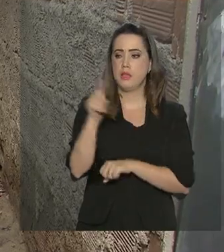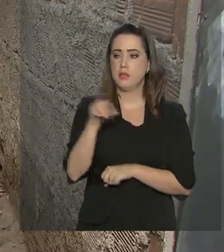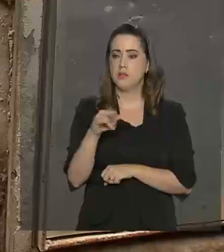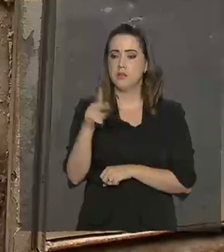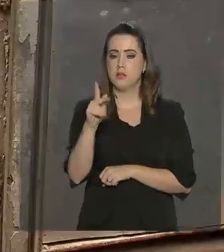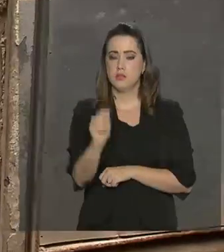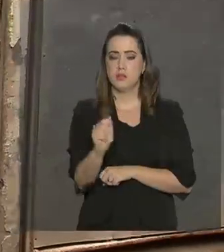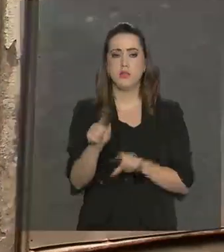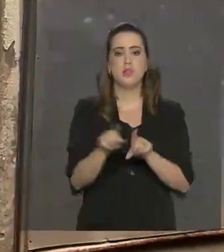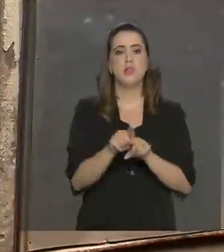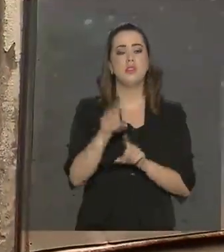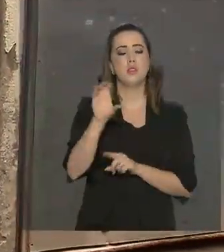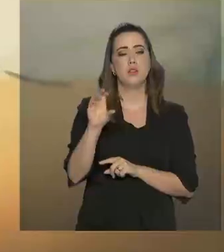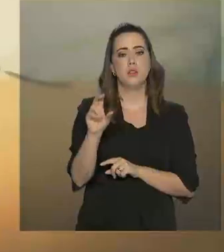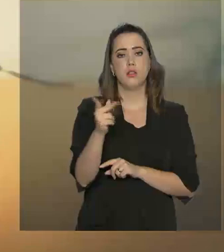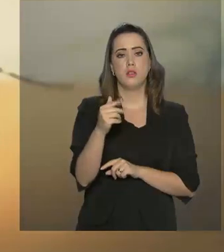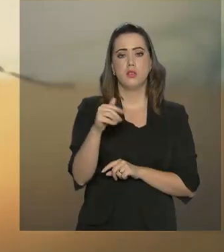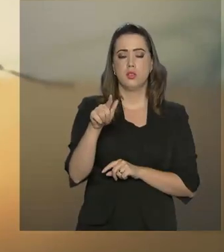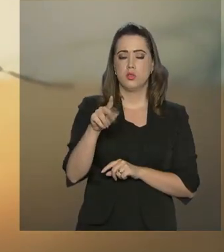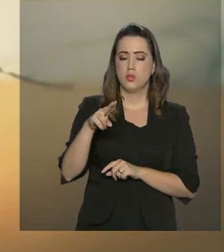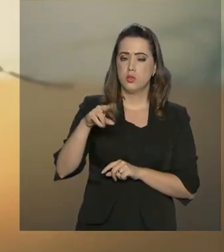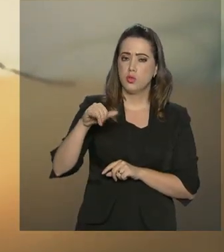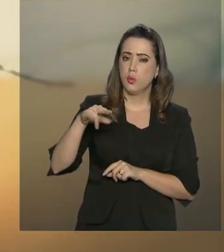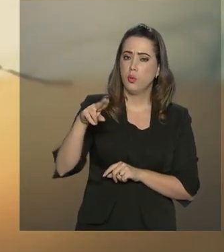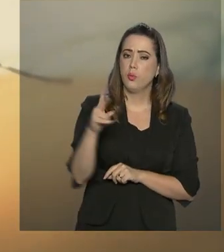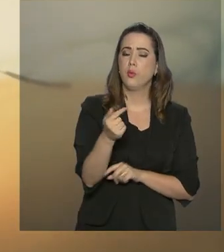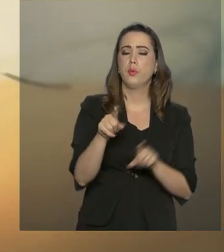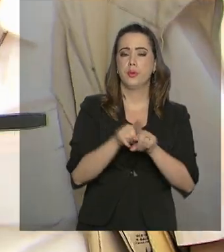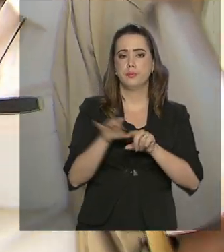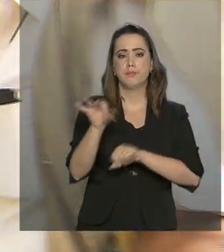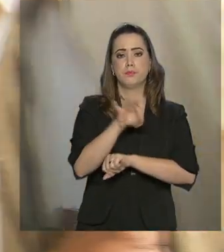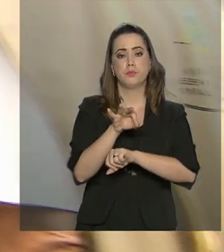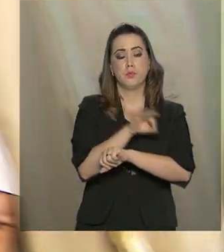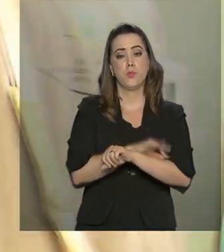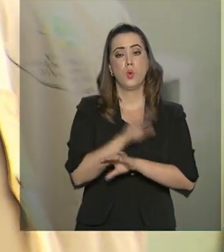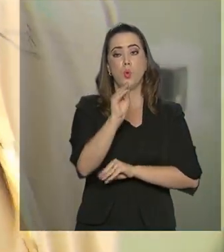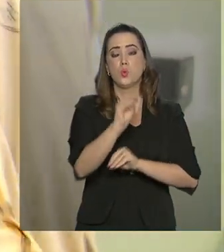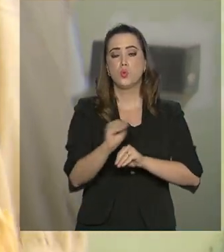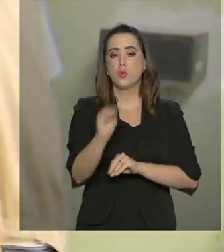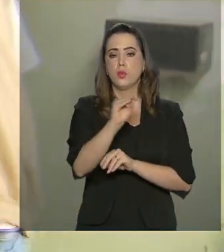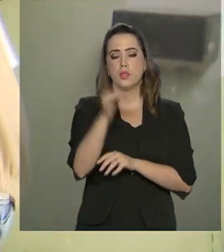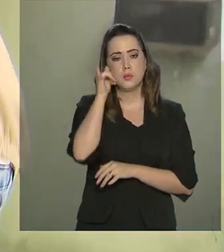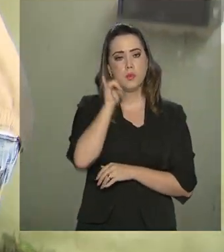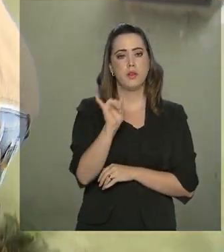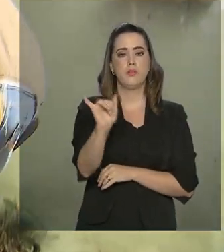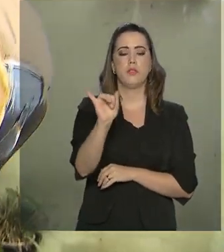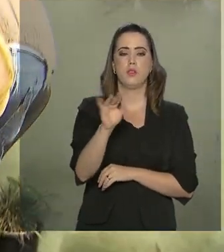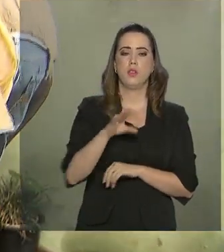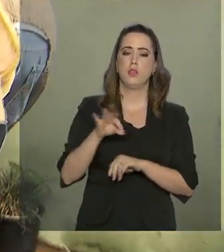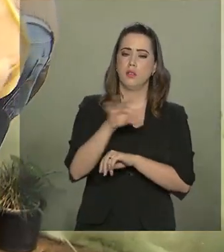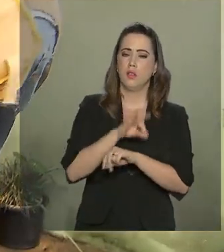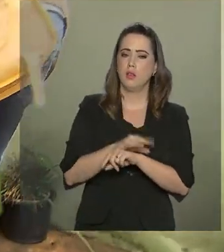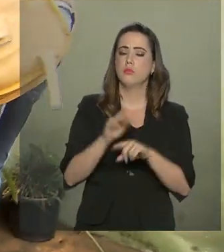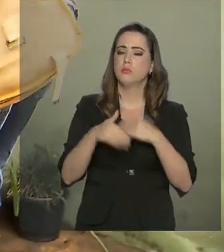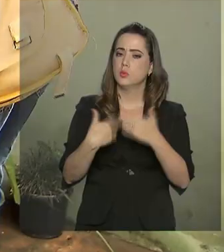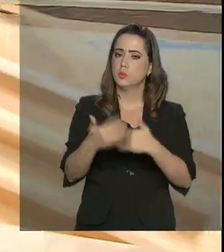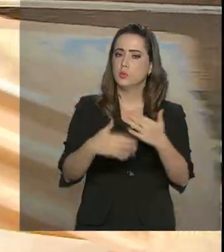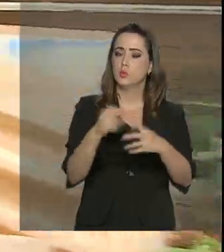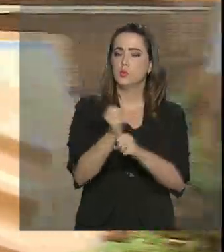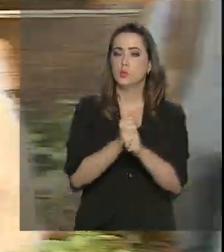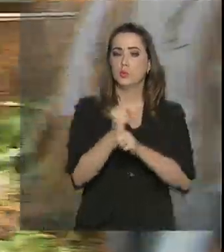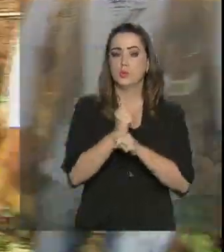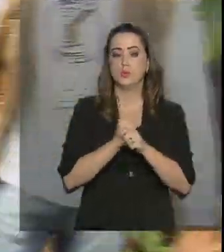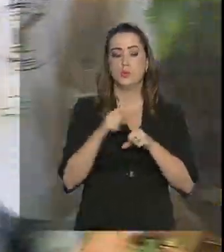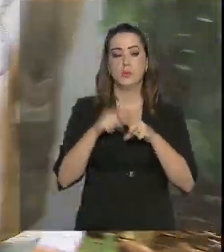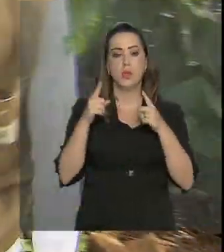chikungunya também são doenças que vêm com a picada do mosquito. Os cuidados de prevenção à dengue se estendem durante todo o